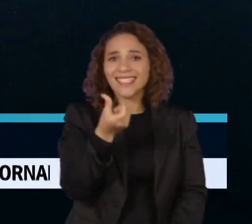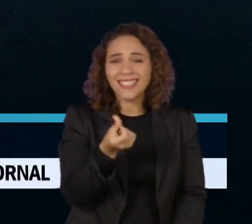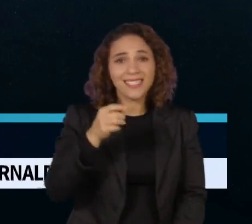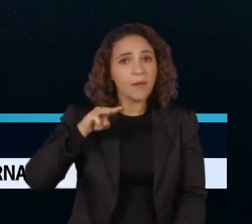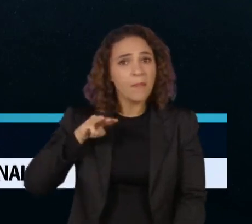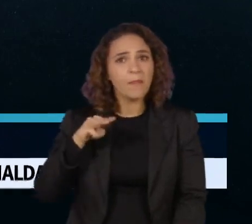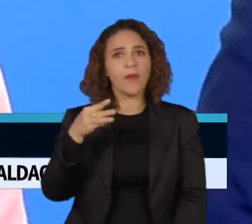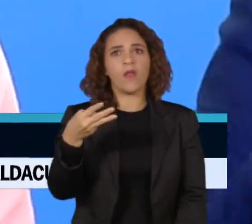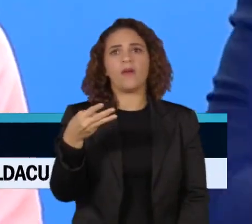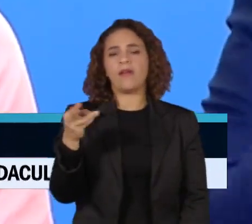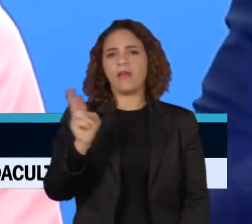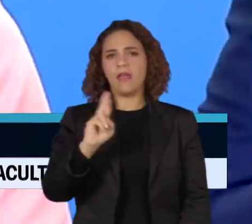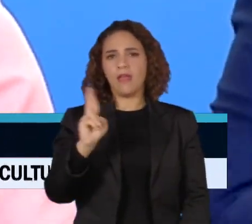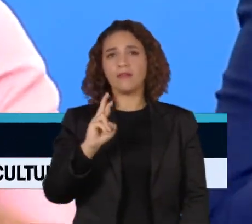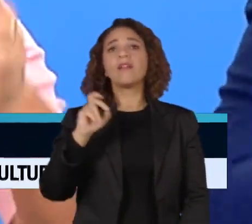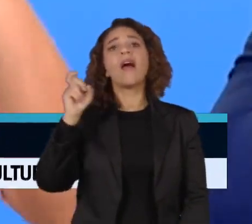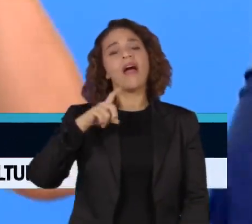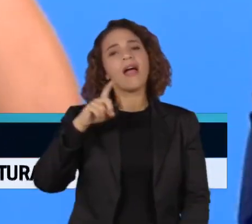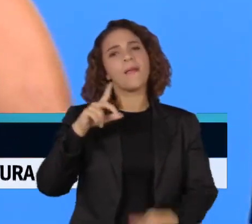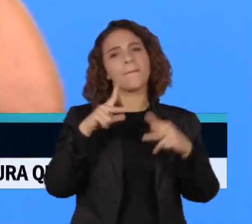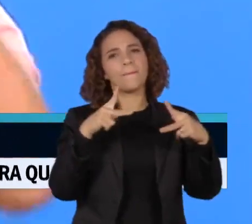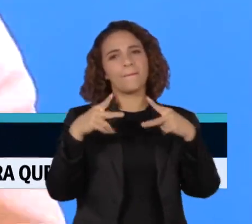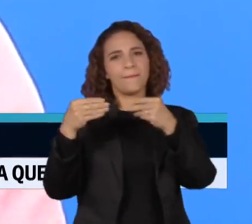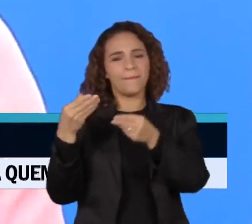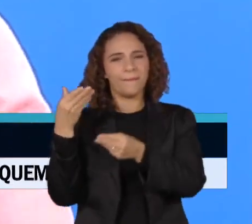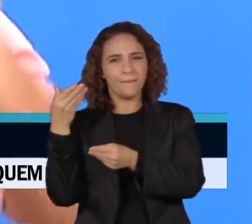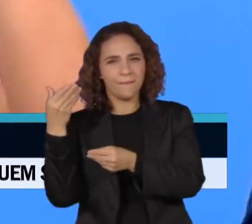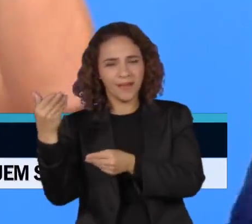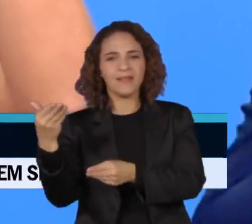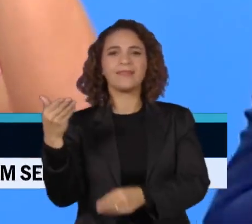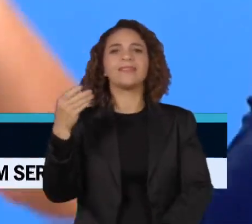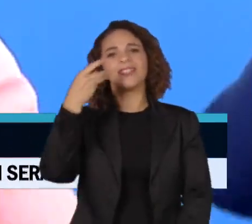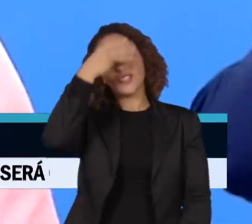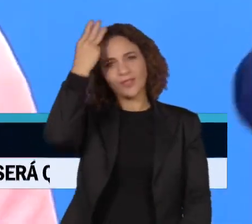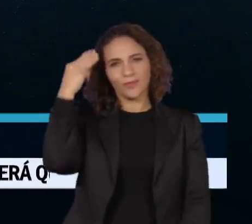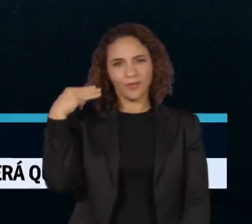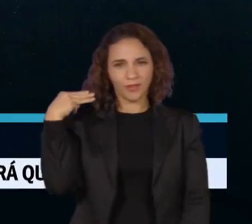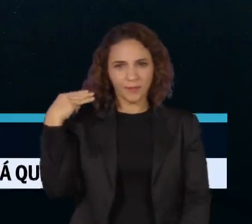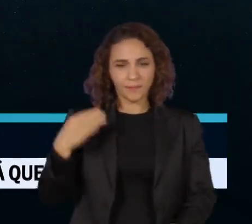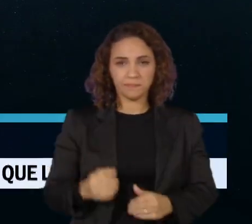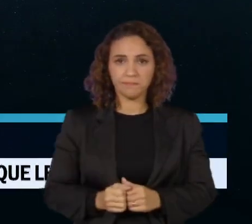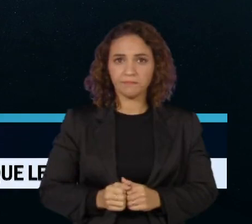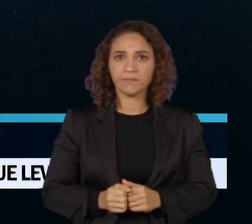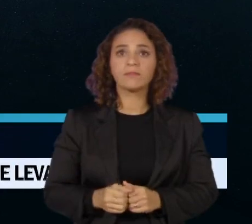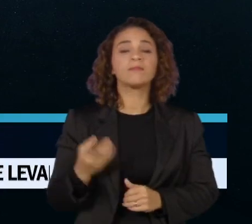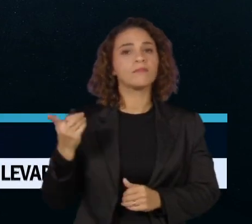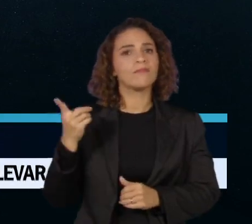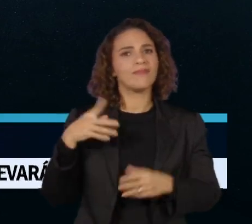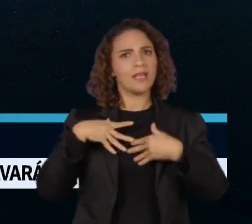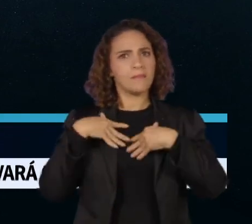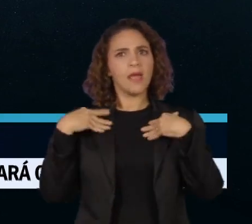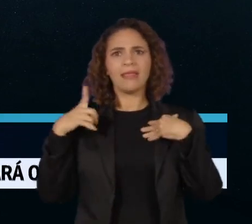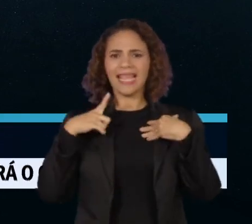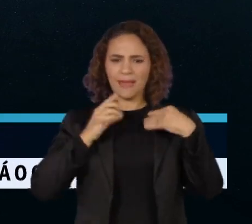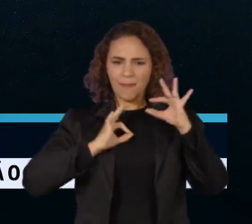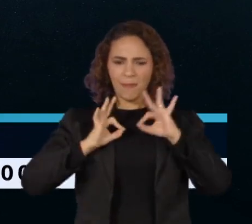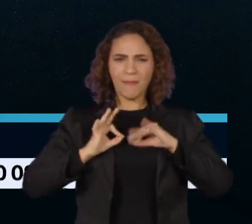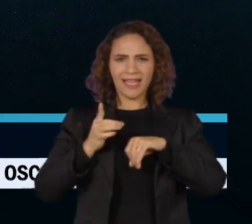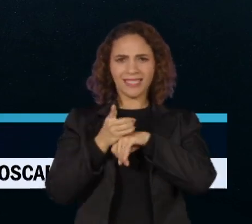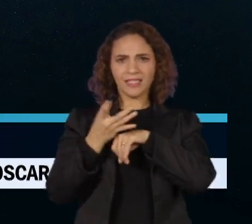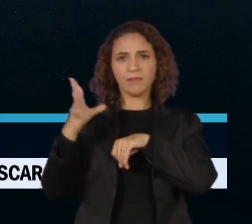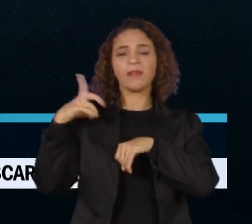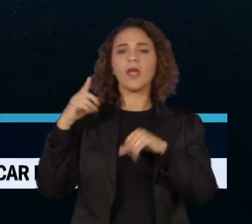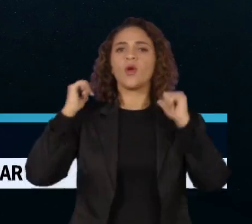milhões de reais, que seriam enviadas para a ex-primeira-dama Michele Bolsonaro. As joias com diamantes estavam na